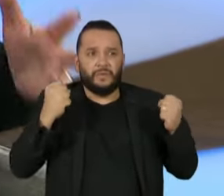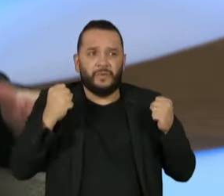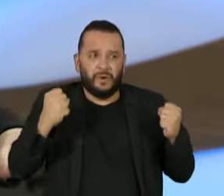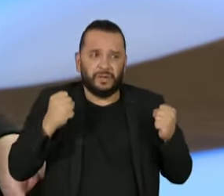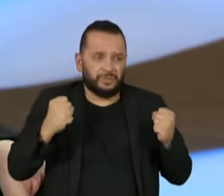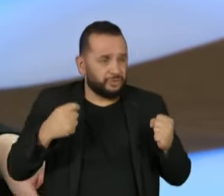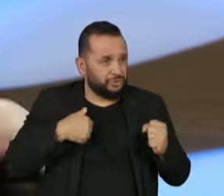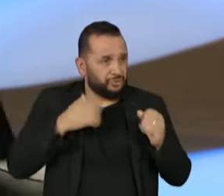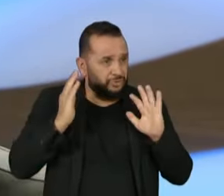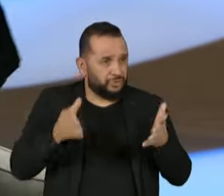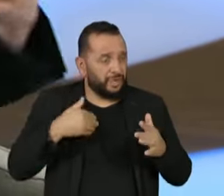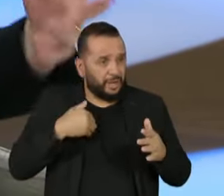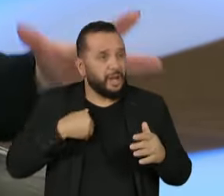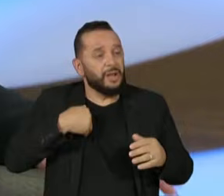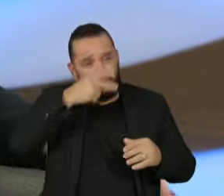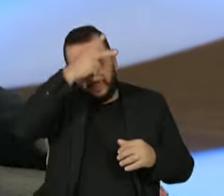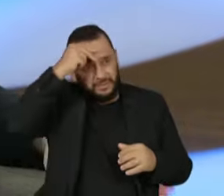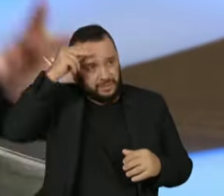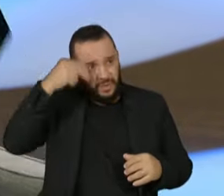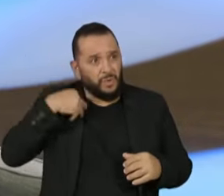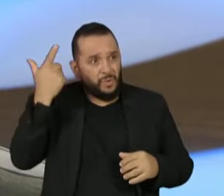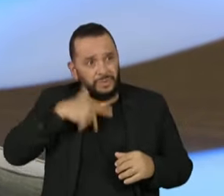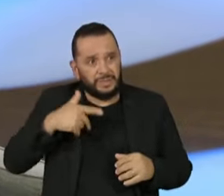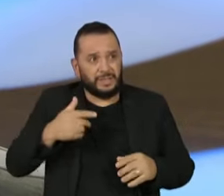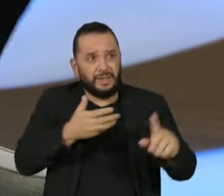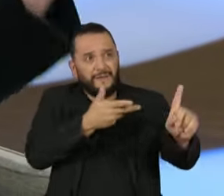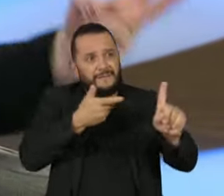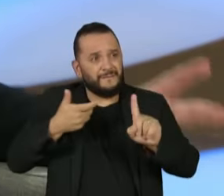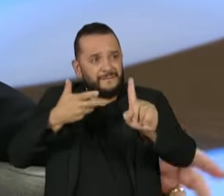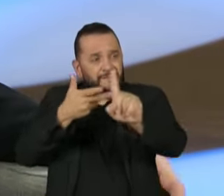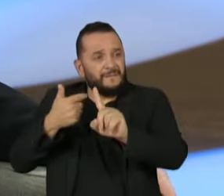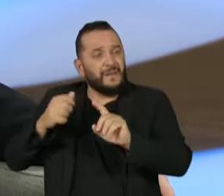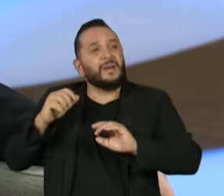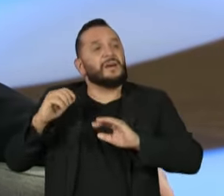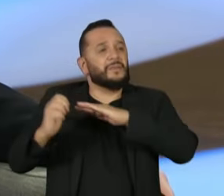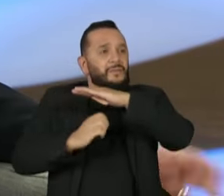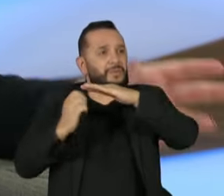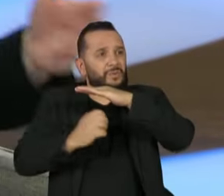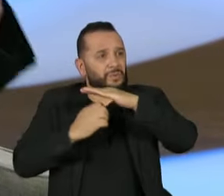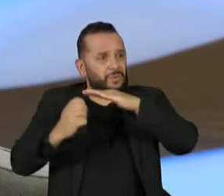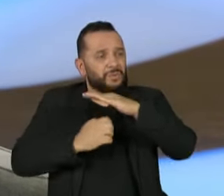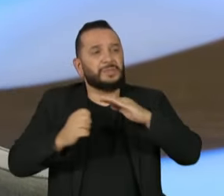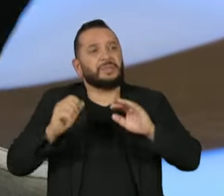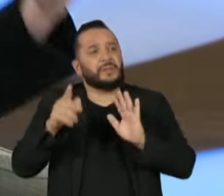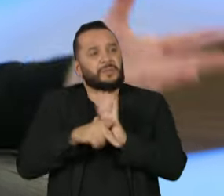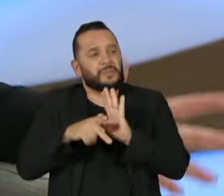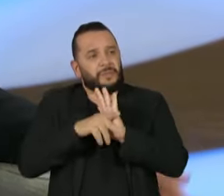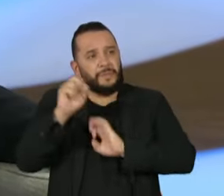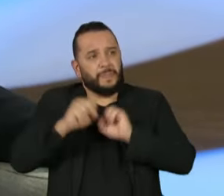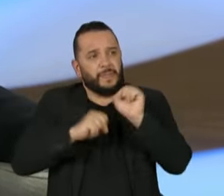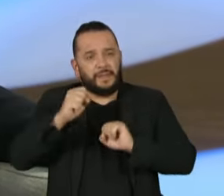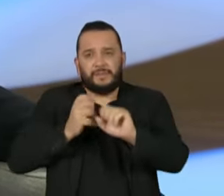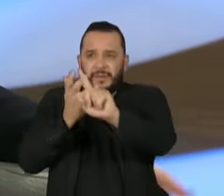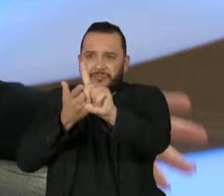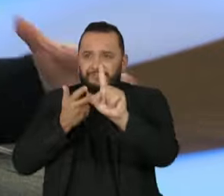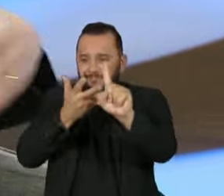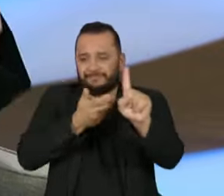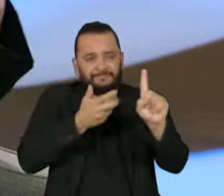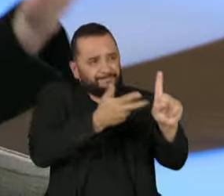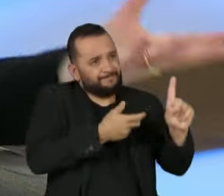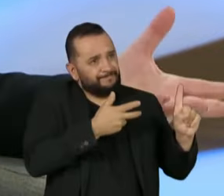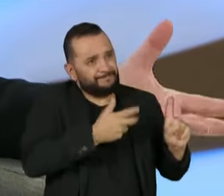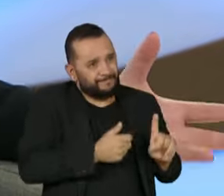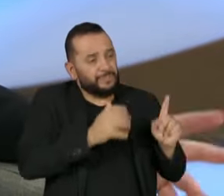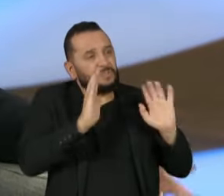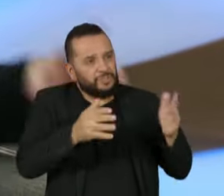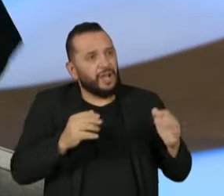sido a prefeita que levou mais indústrias na minha cidade, levamos as duas maiores fábricas, um de celulose, fui considerada por muito tempo a prefeita da